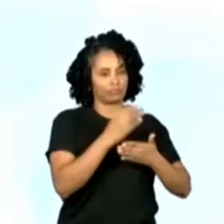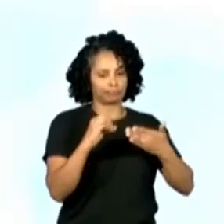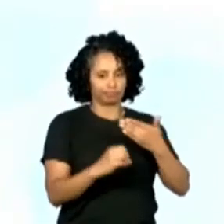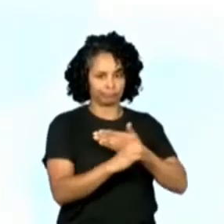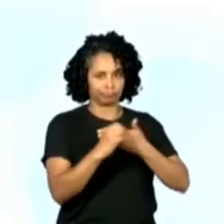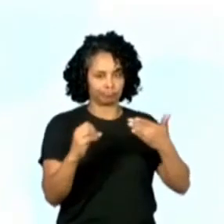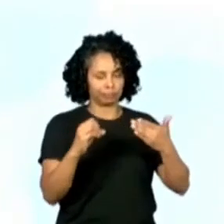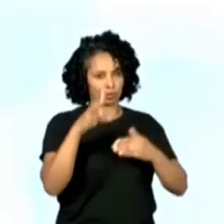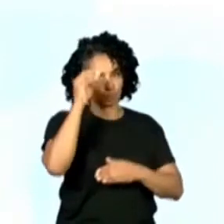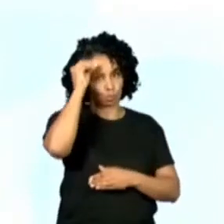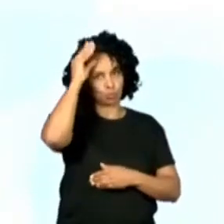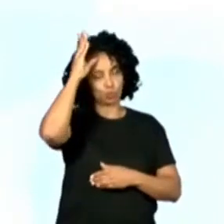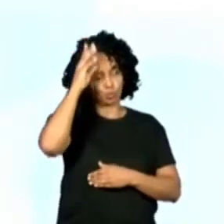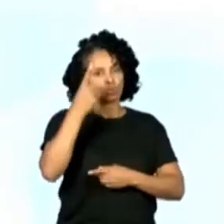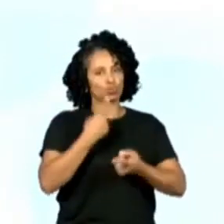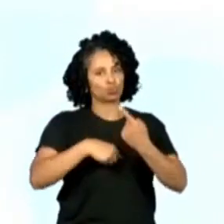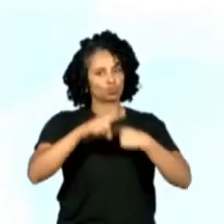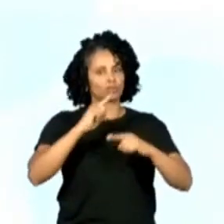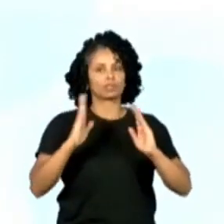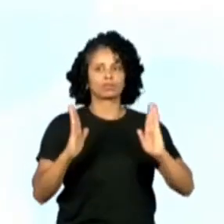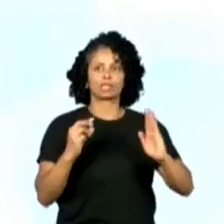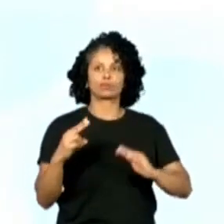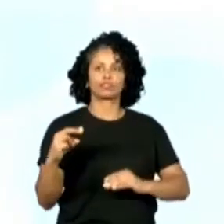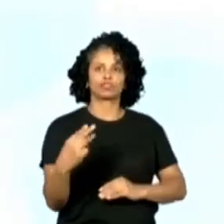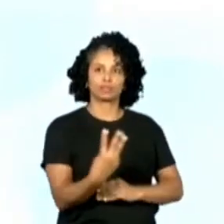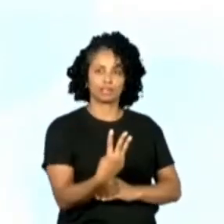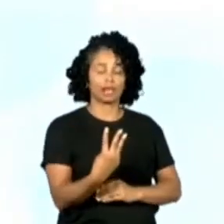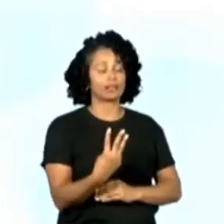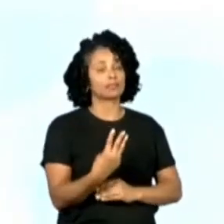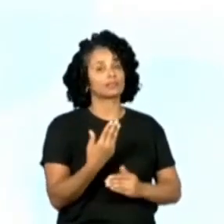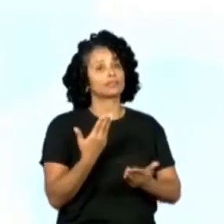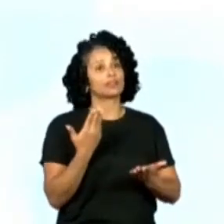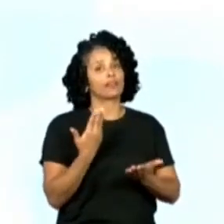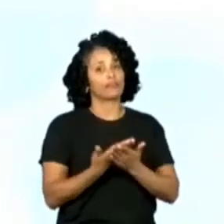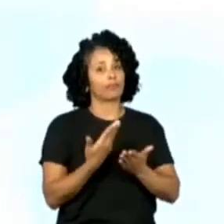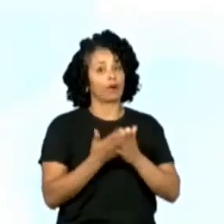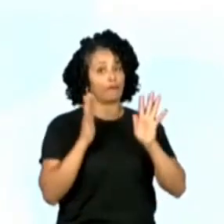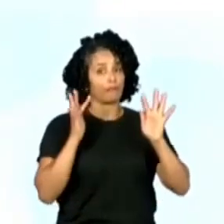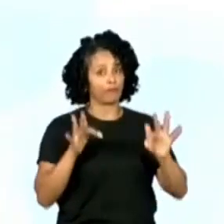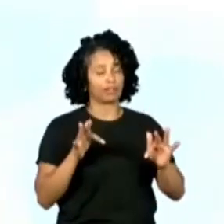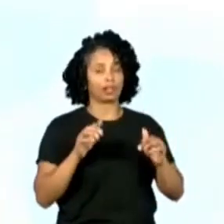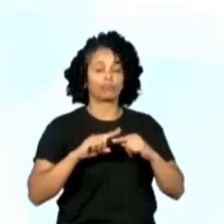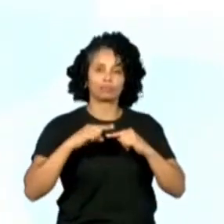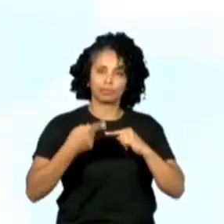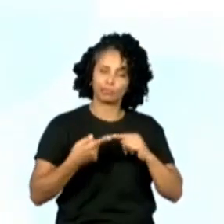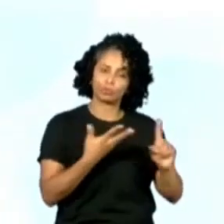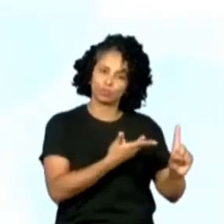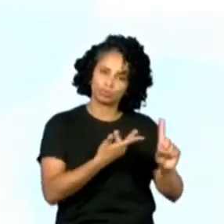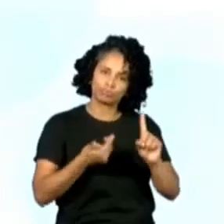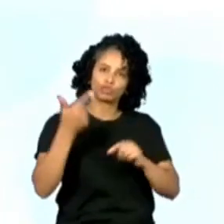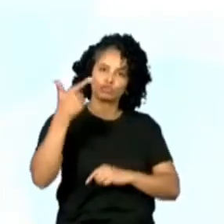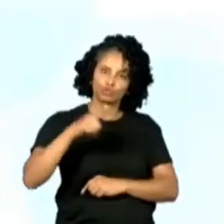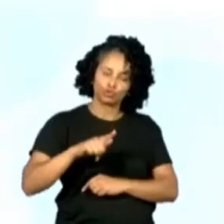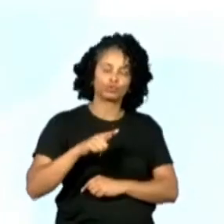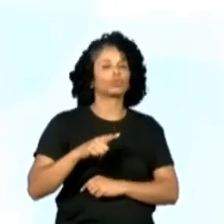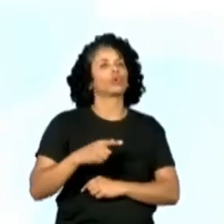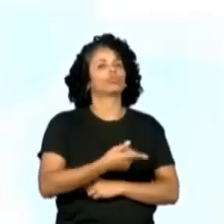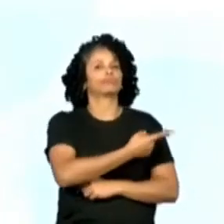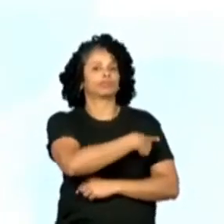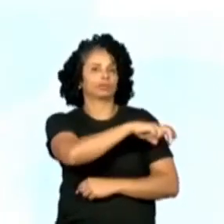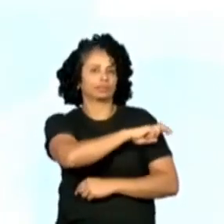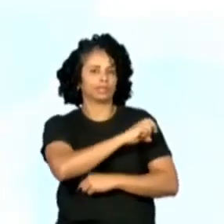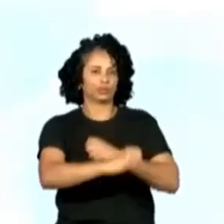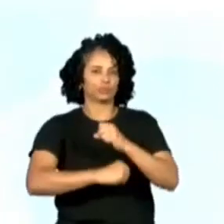terá sucesso em seus estudos em 2023. E fique por aqui, que já já tem mais no Acolhimento Anos Iniciais